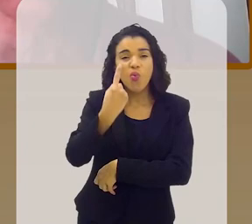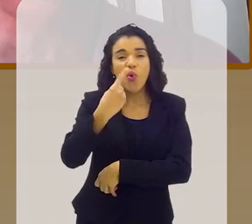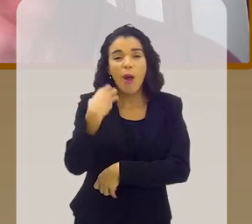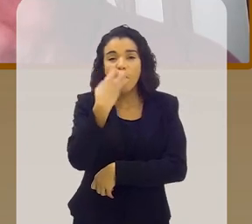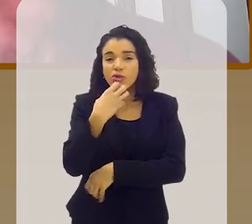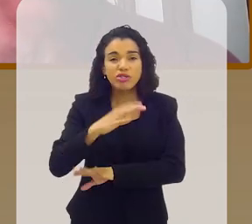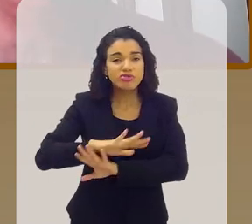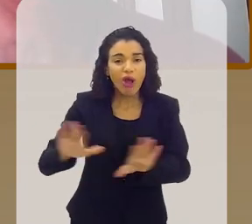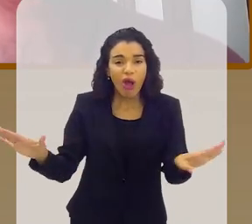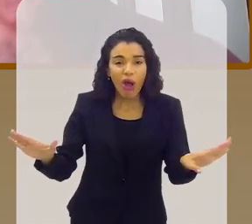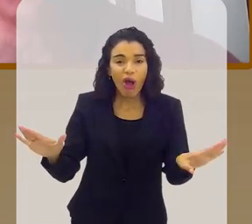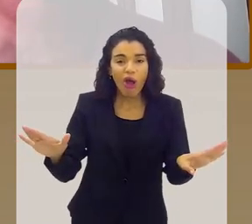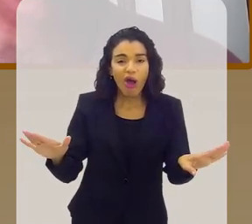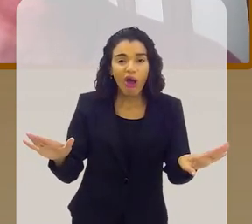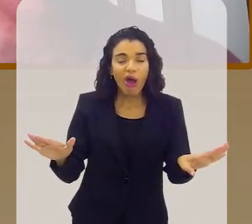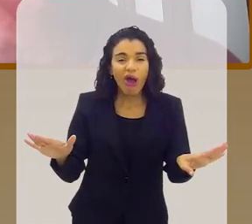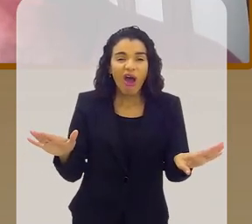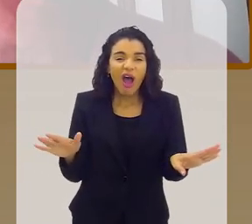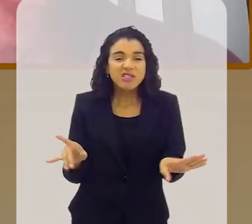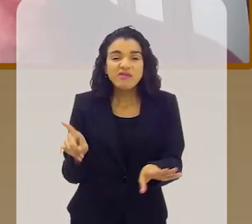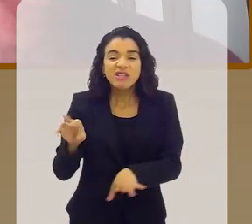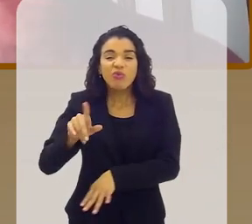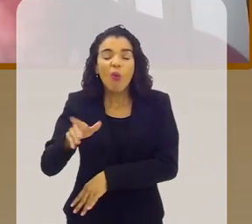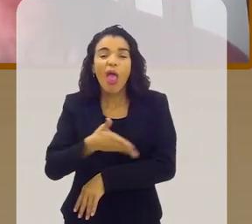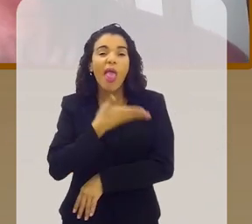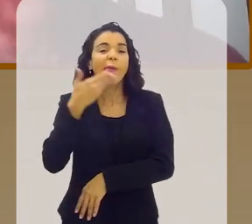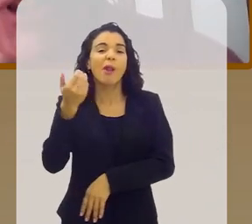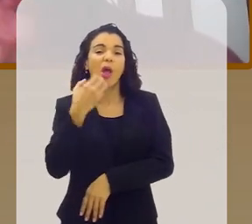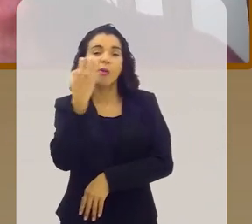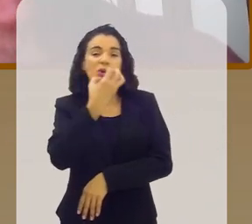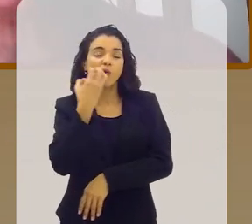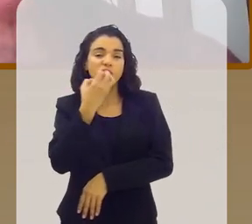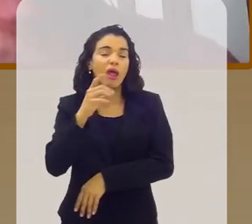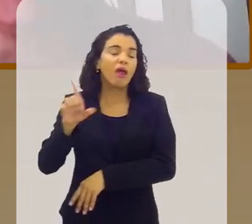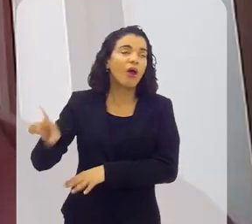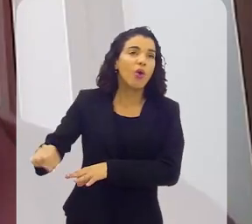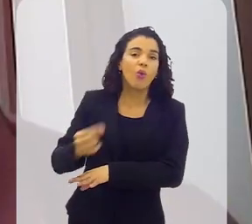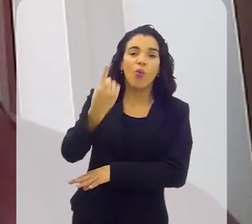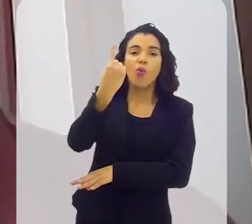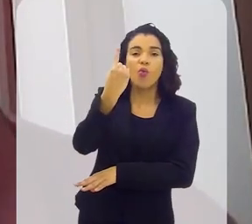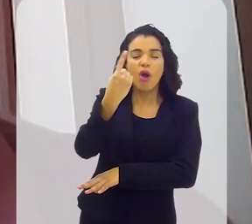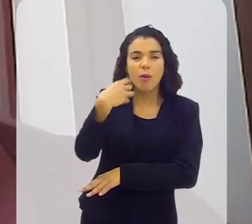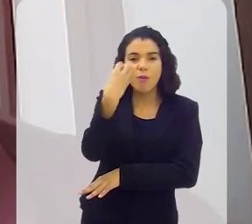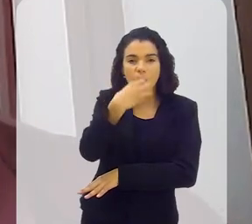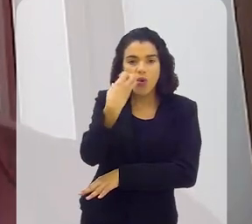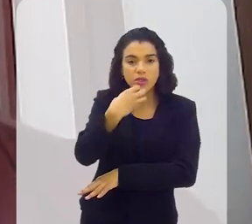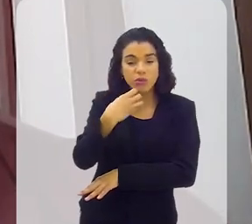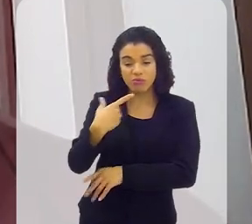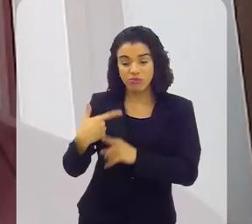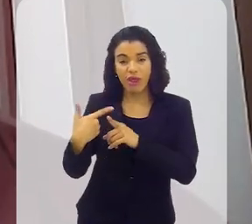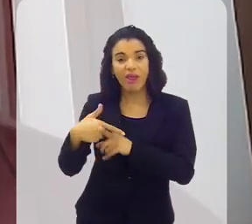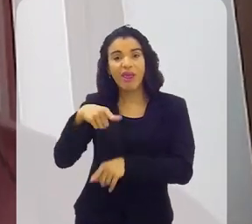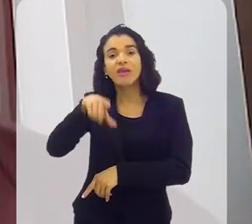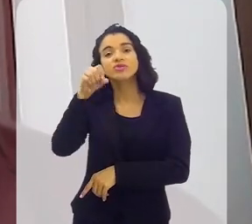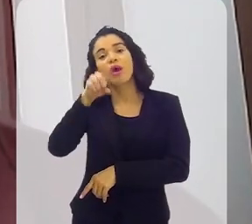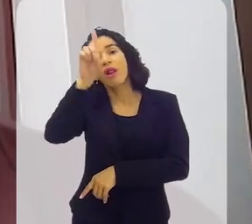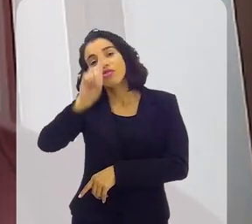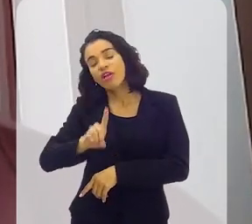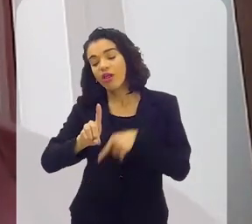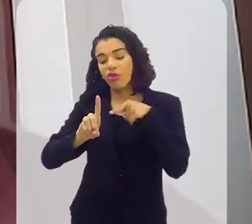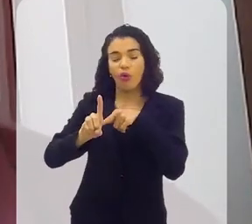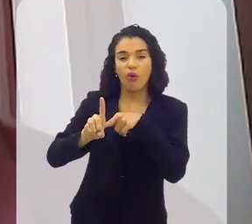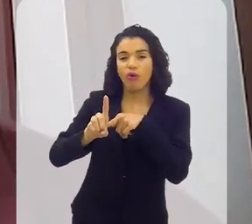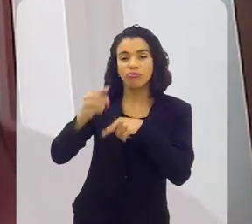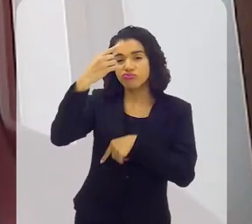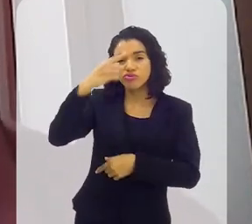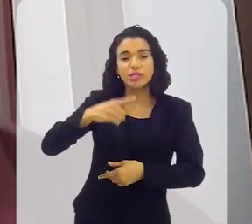música que toca no rádio. E às vezes nem é a melhor, né? Sim, porque é escolhida a música de trabalho pelo diretor, por um diretor que não